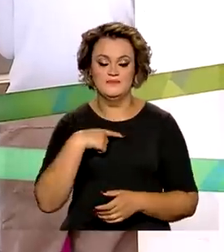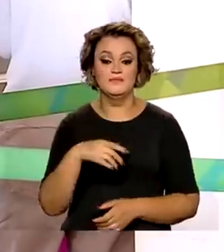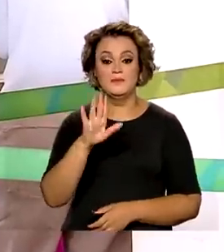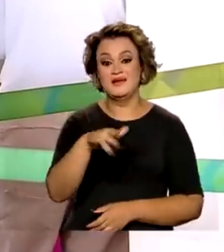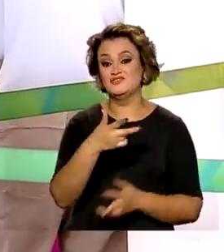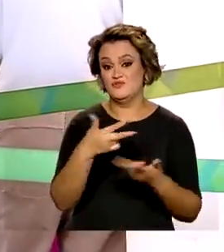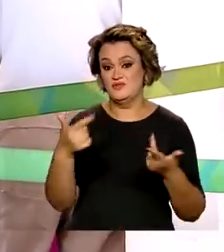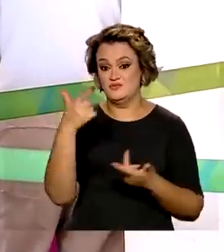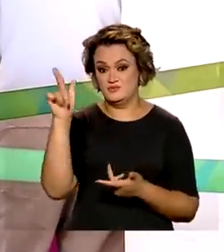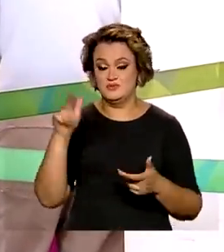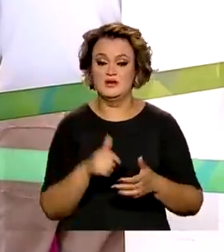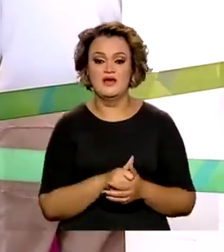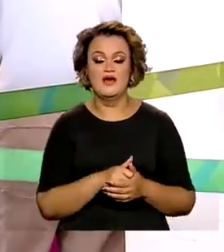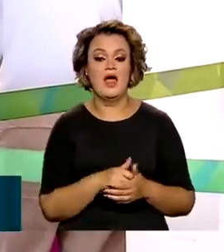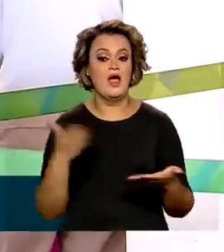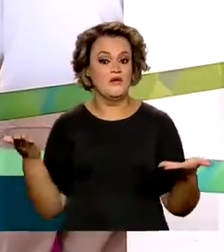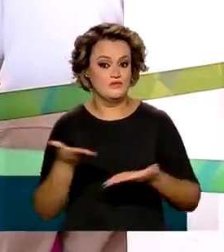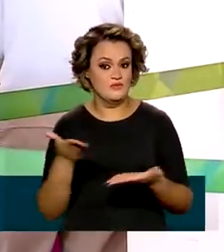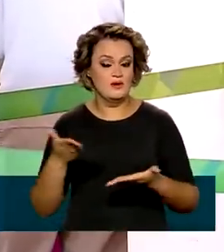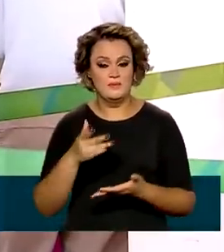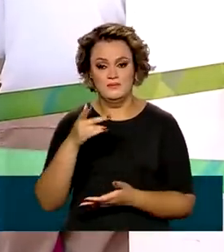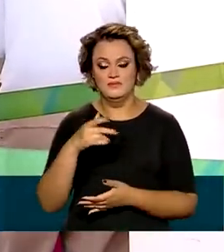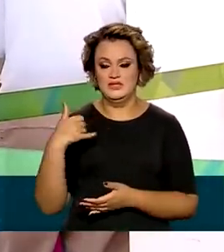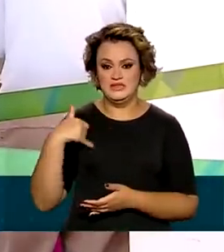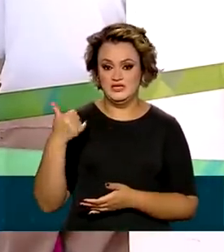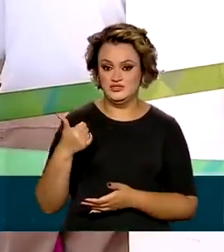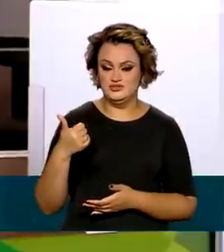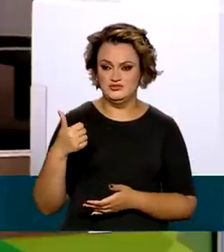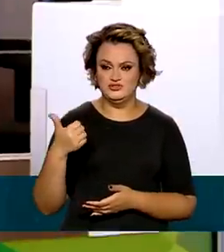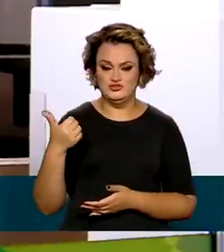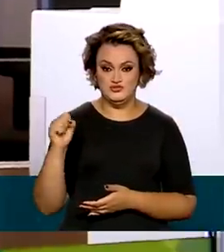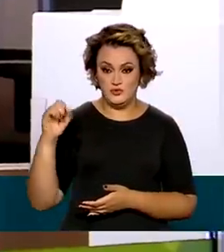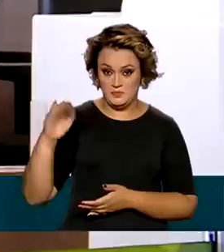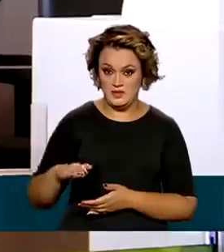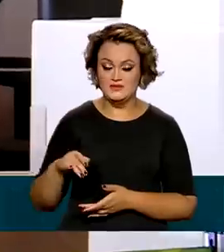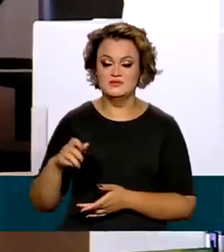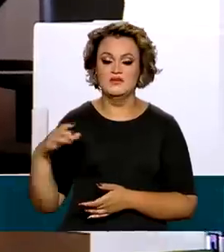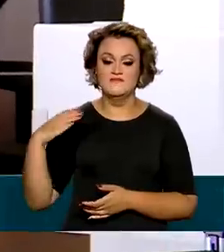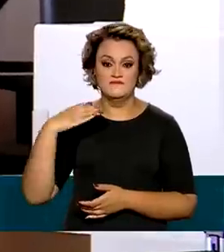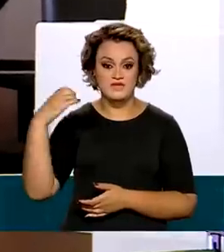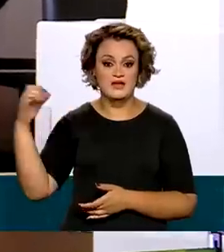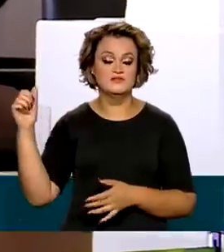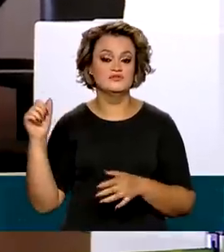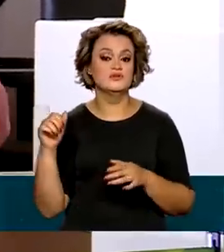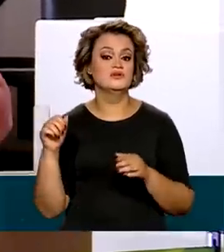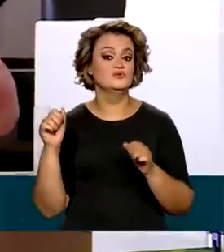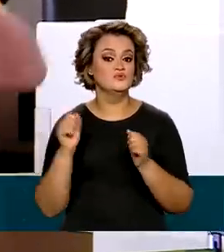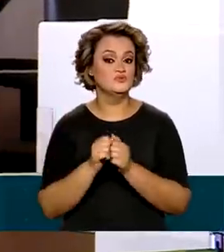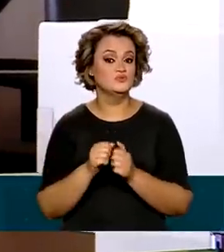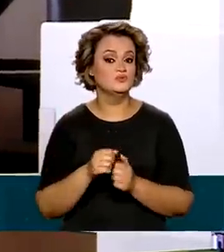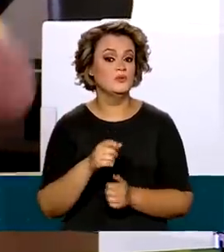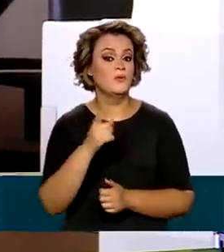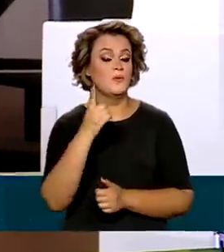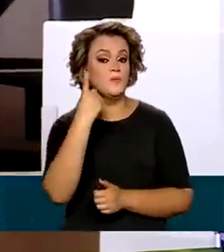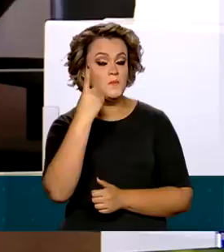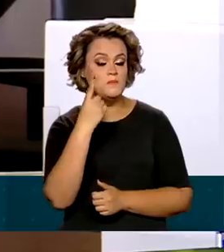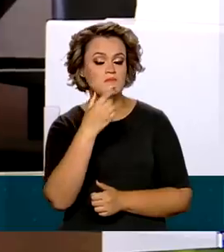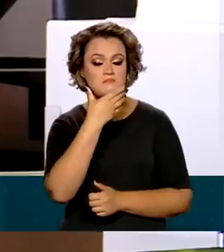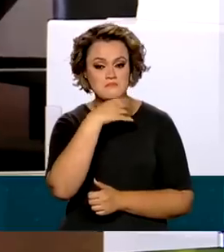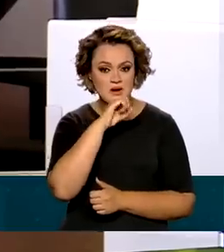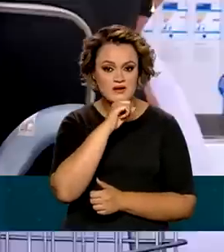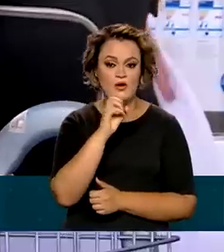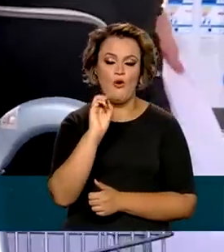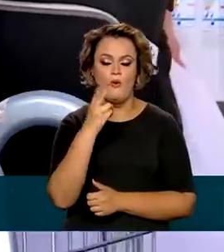novidade, a partir de agora, passageiros menores de idade devem viajar ao lado de pelo menos um dos pais ou um